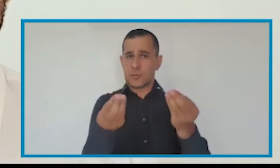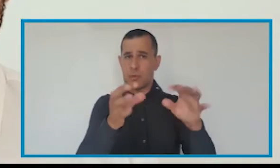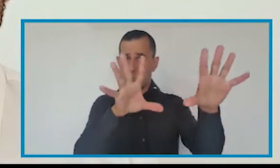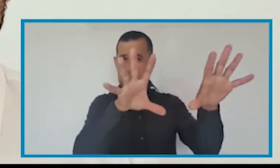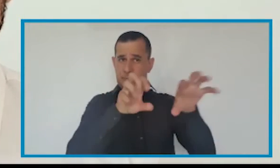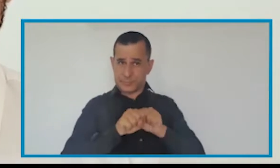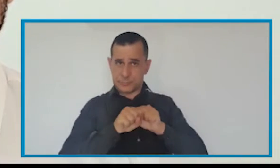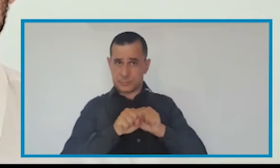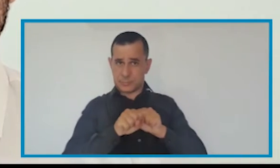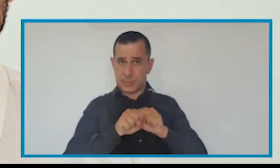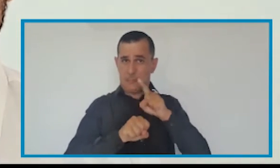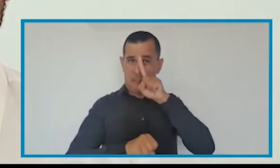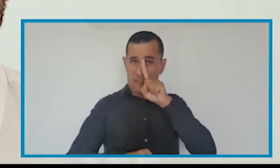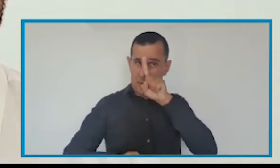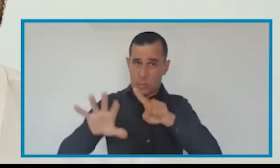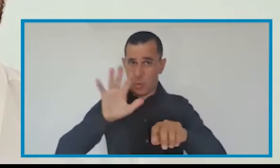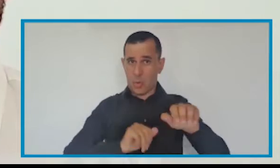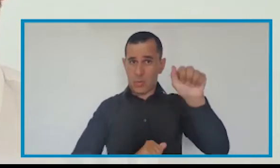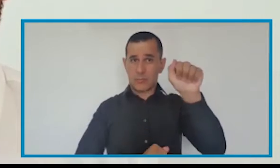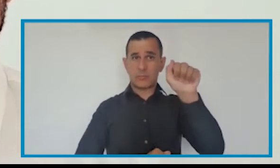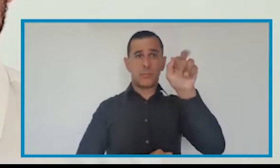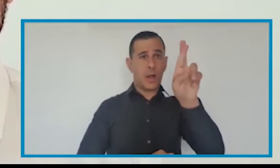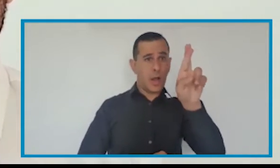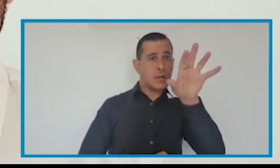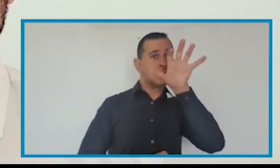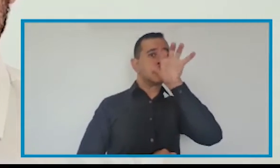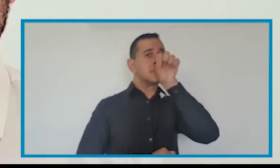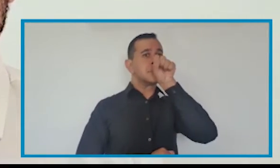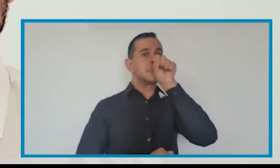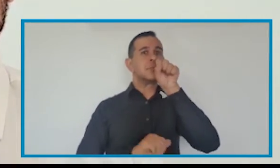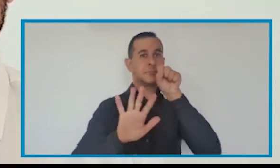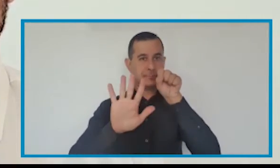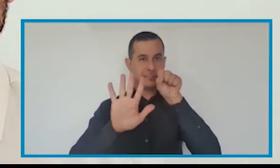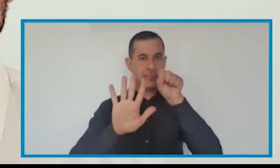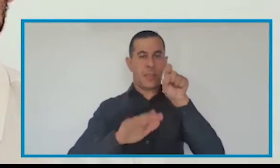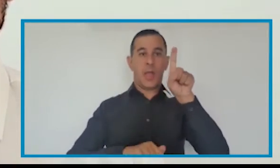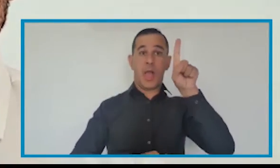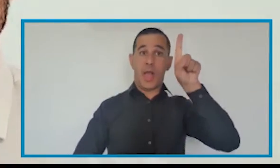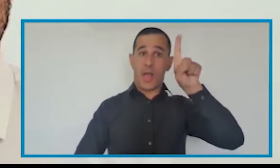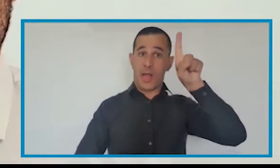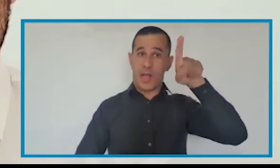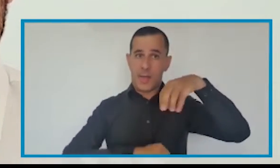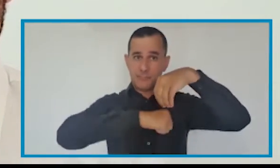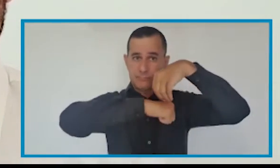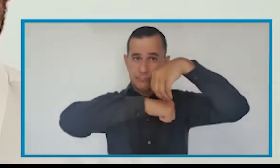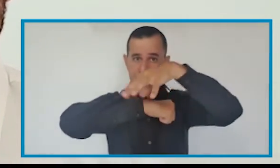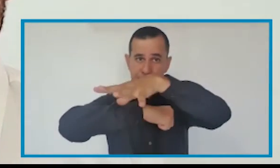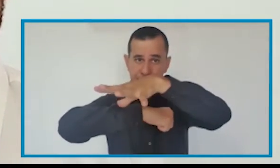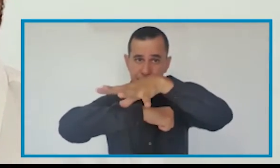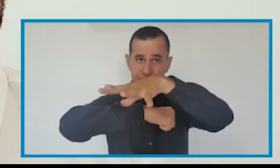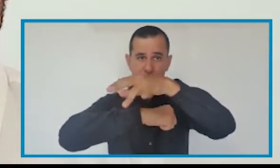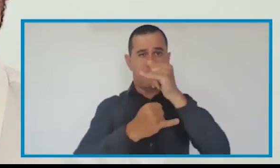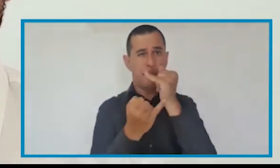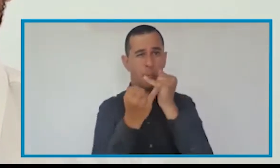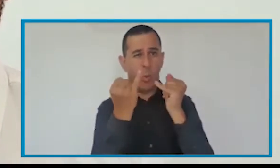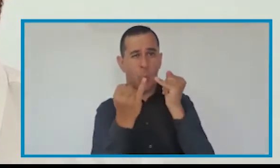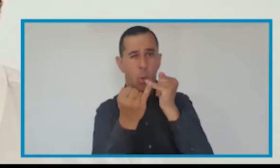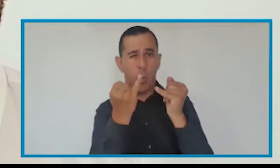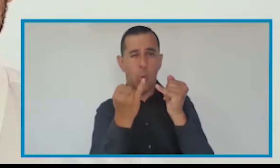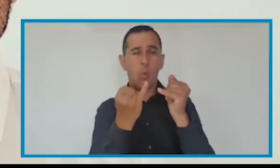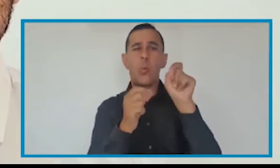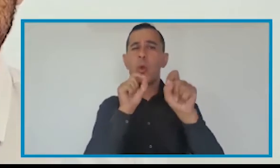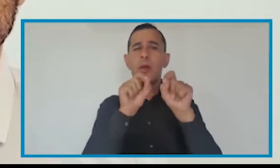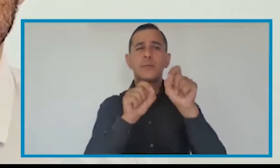Como é o contágio? Tem algum risco só pelo ar? O contágio é por gotículas, então na verdade são